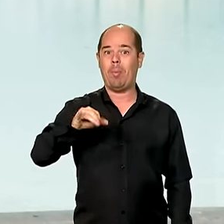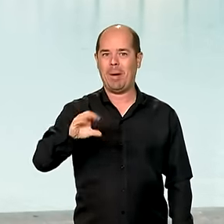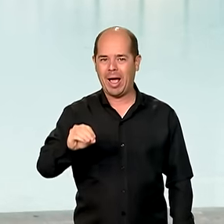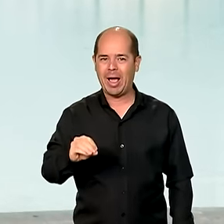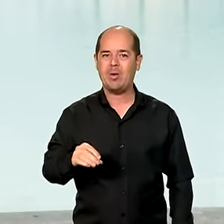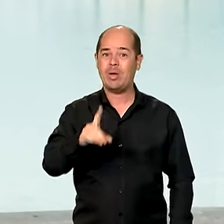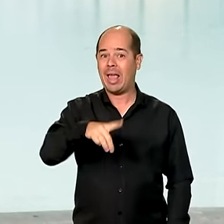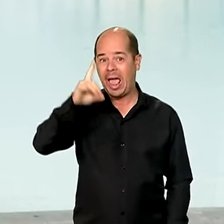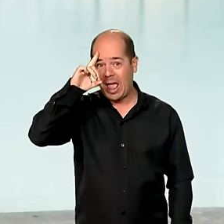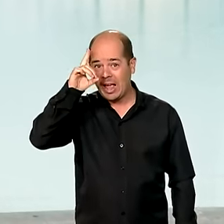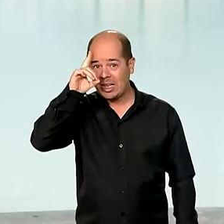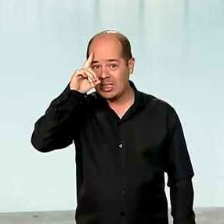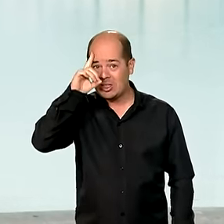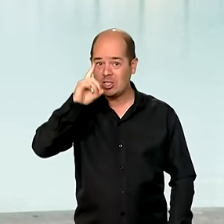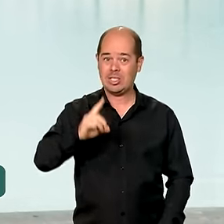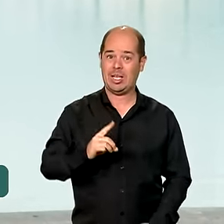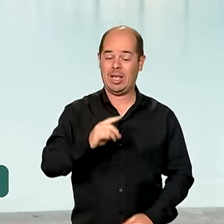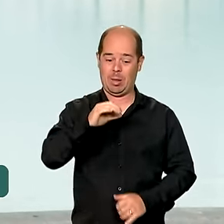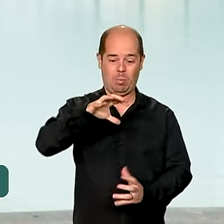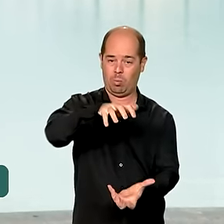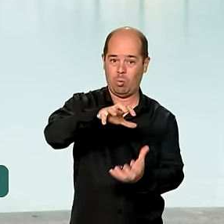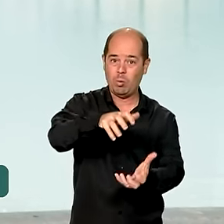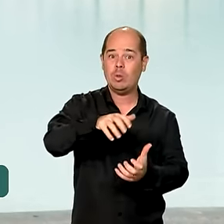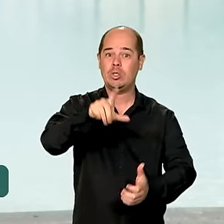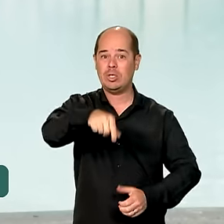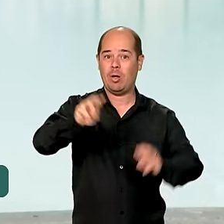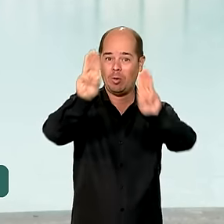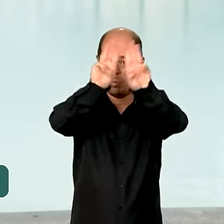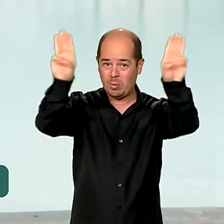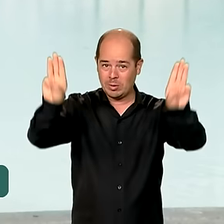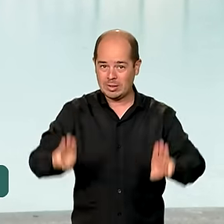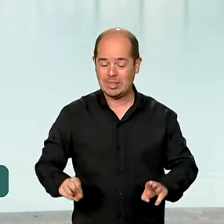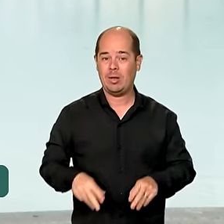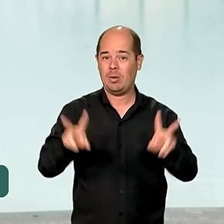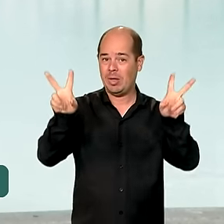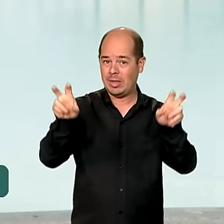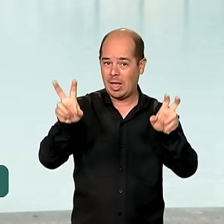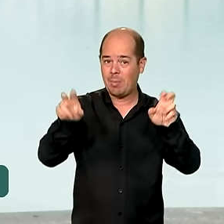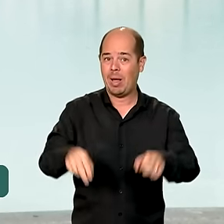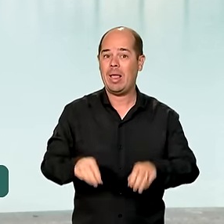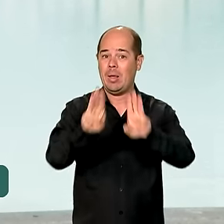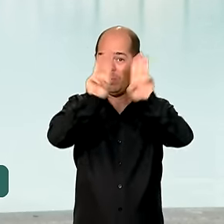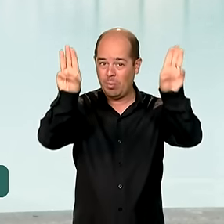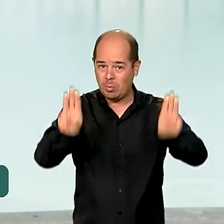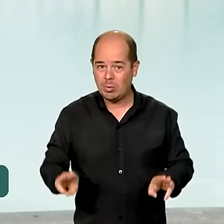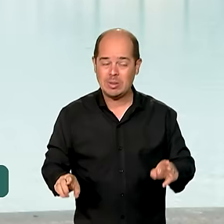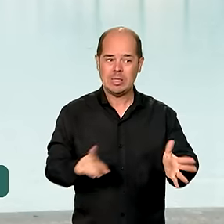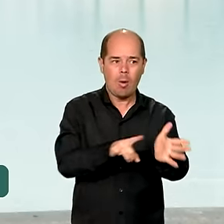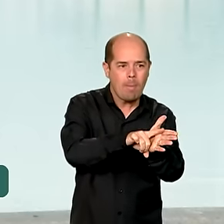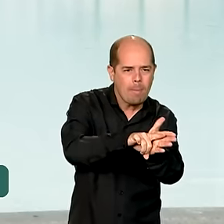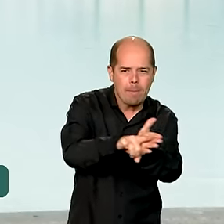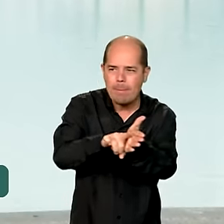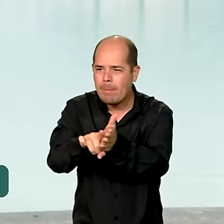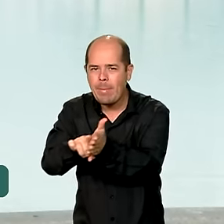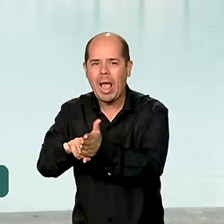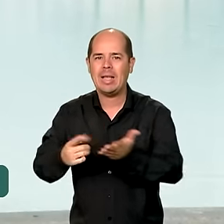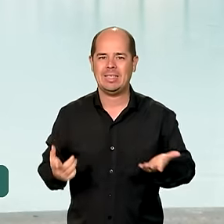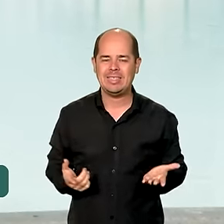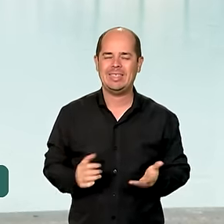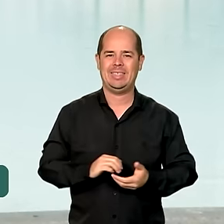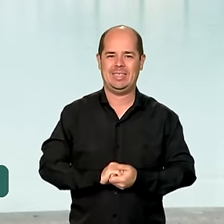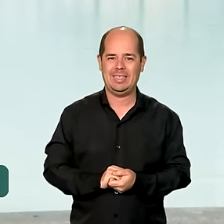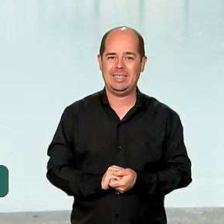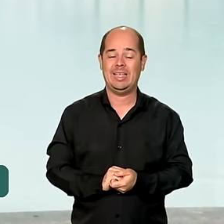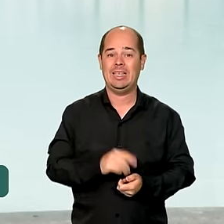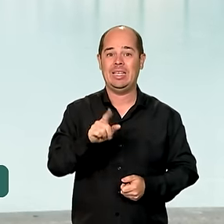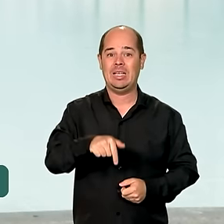ano com o tema Museus, Educação e Pesquisa. Cada museu prepara uma programação especial em torno desse assunto. No total, em todo